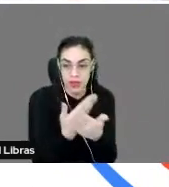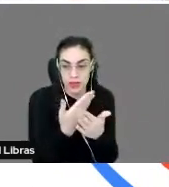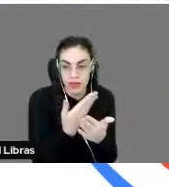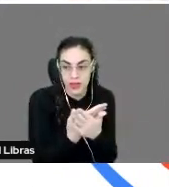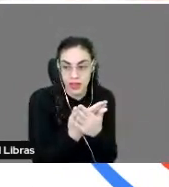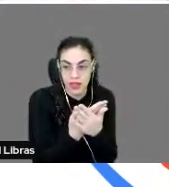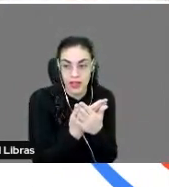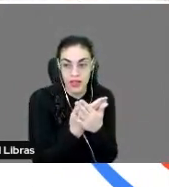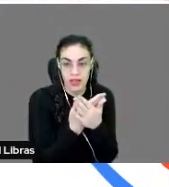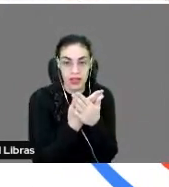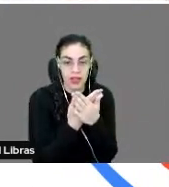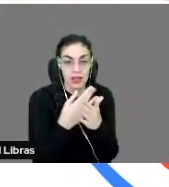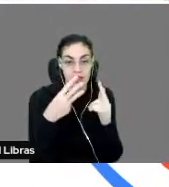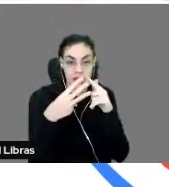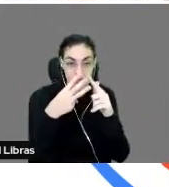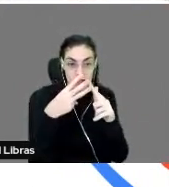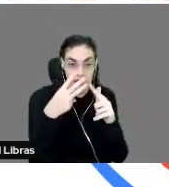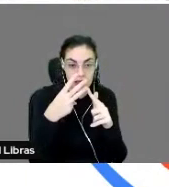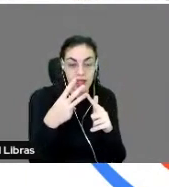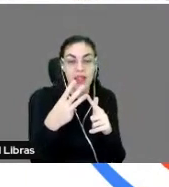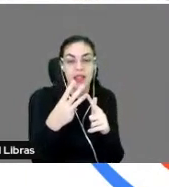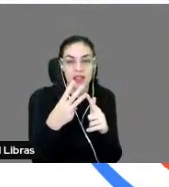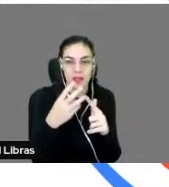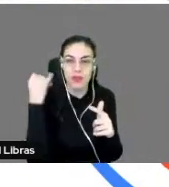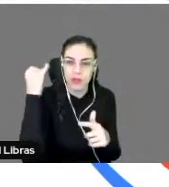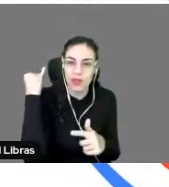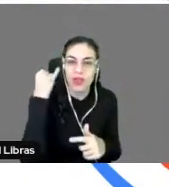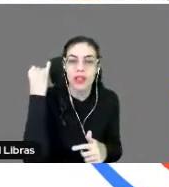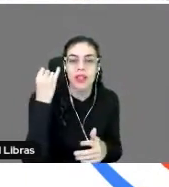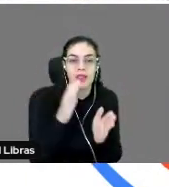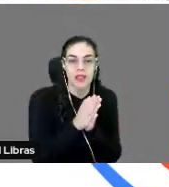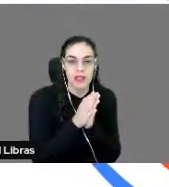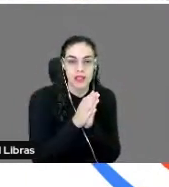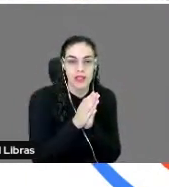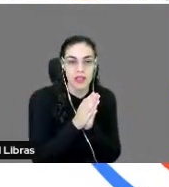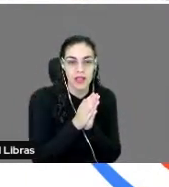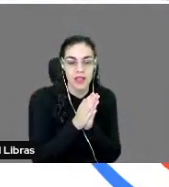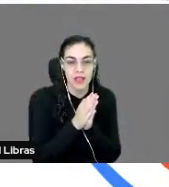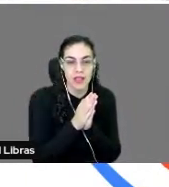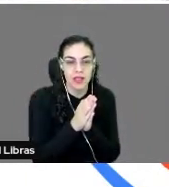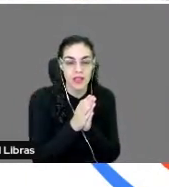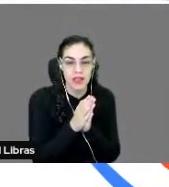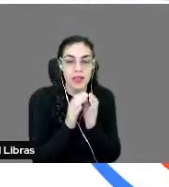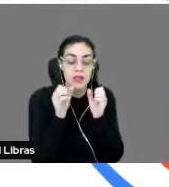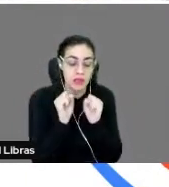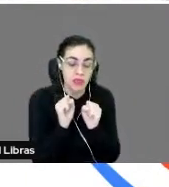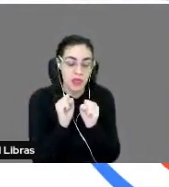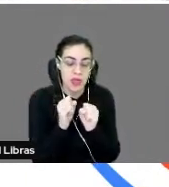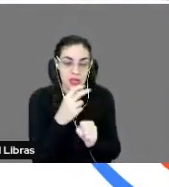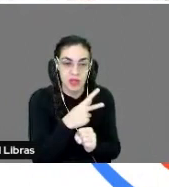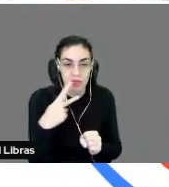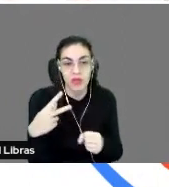que, para mim, são essenciais. Então, o relatório de originalidade permite que os educadores, os